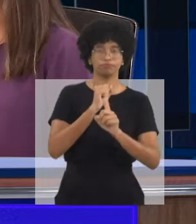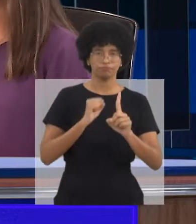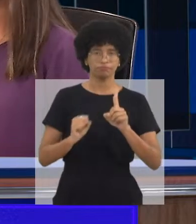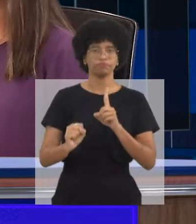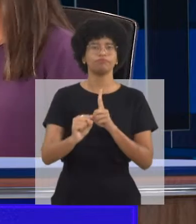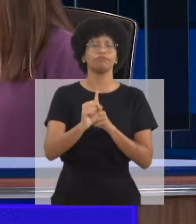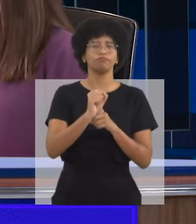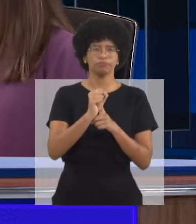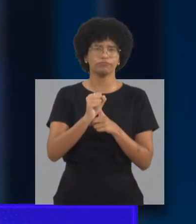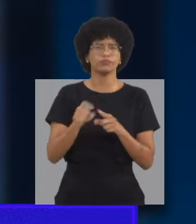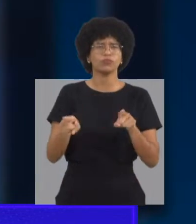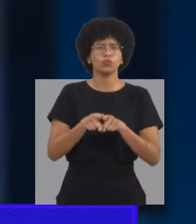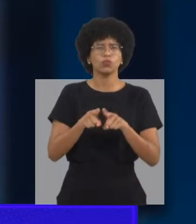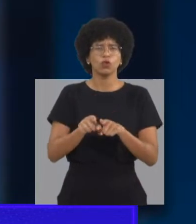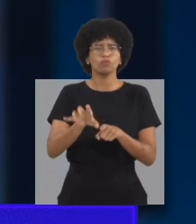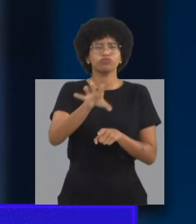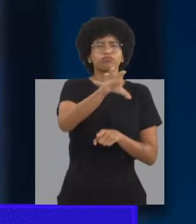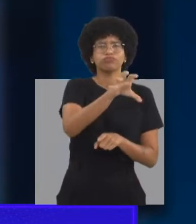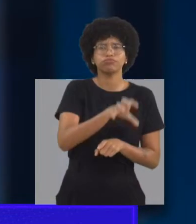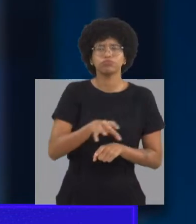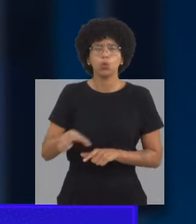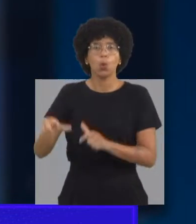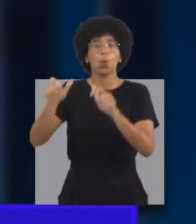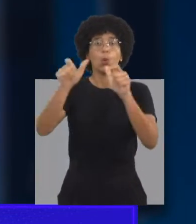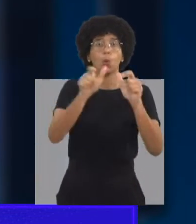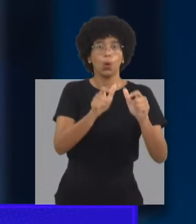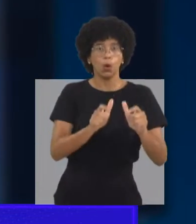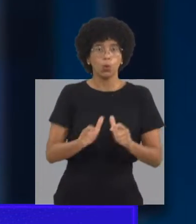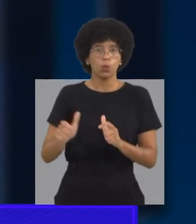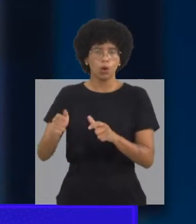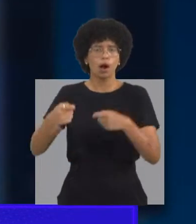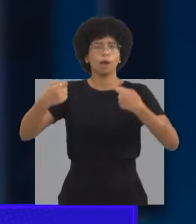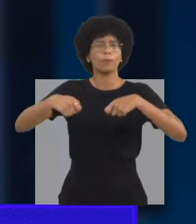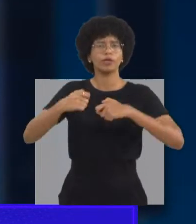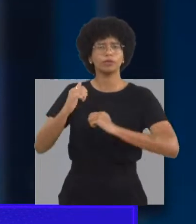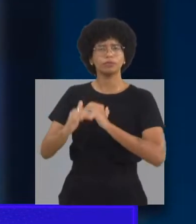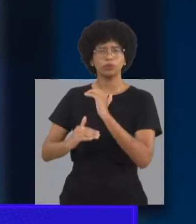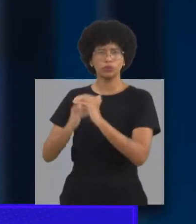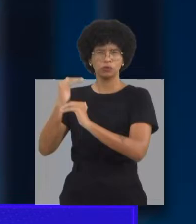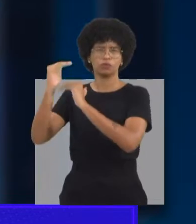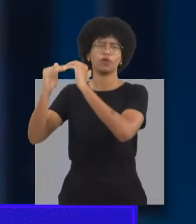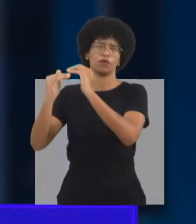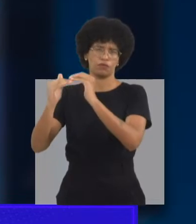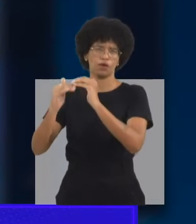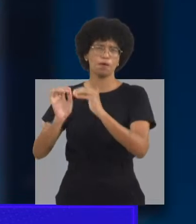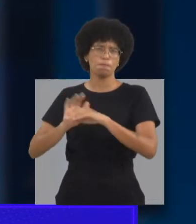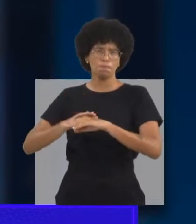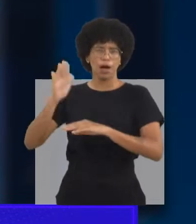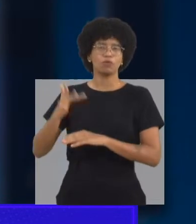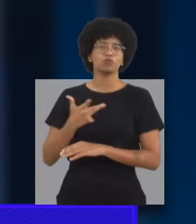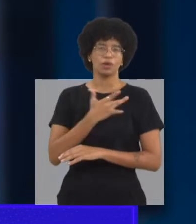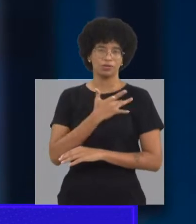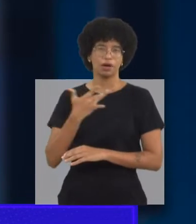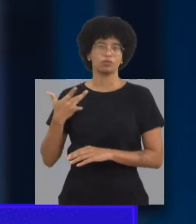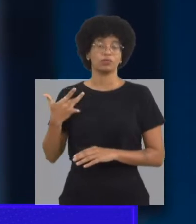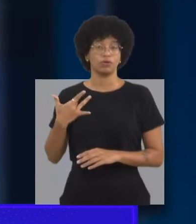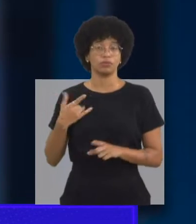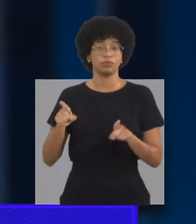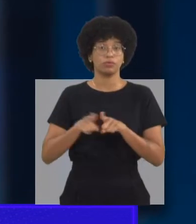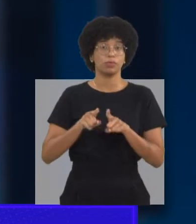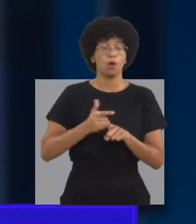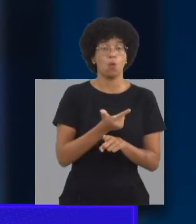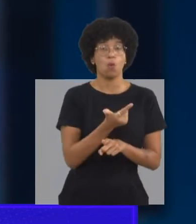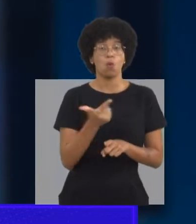falta do convívio social, pela falta do convívio nos espaços que proporcionam um